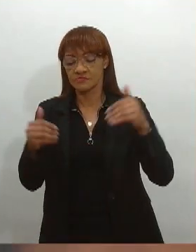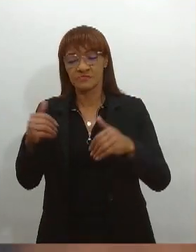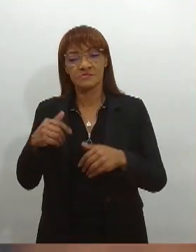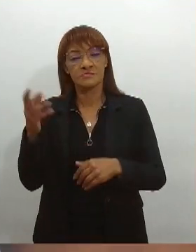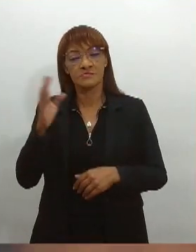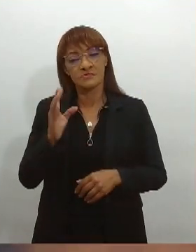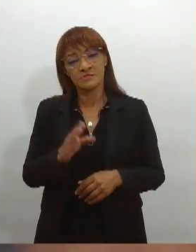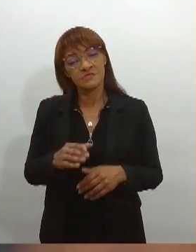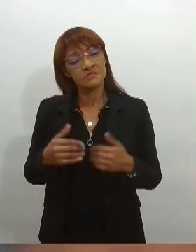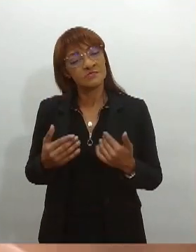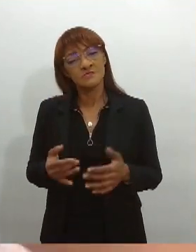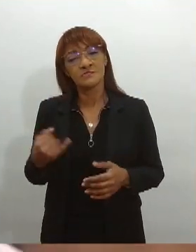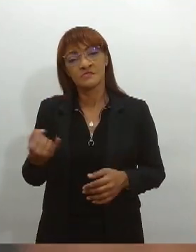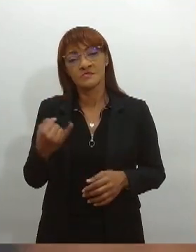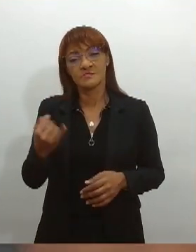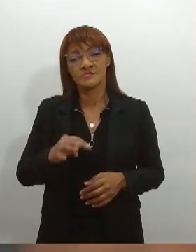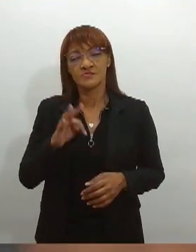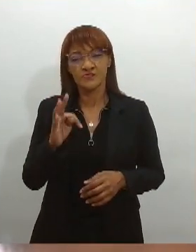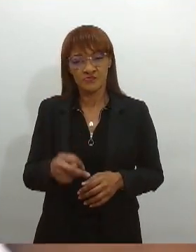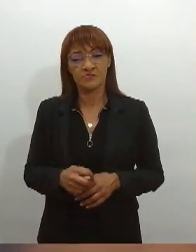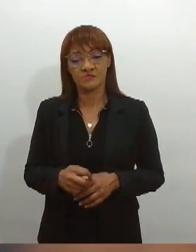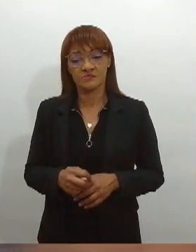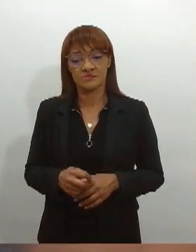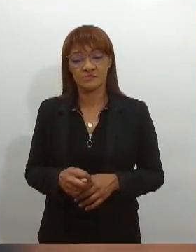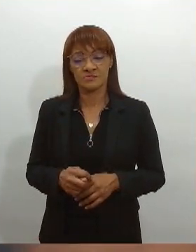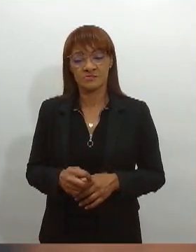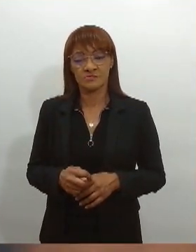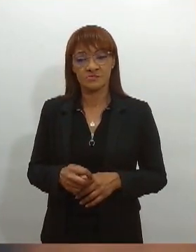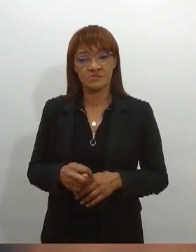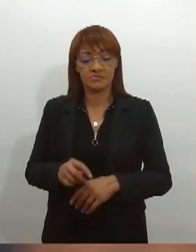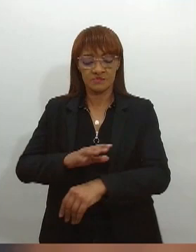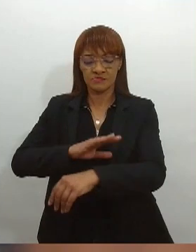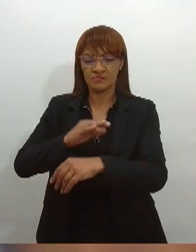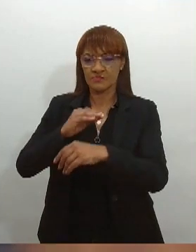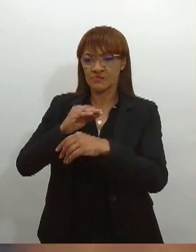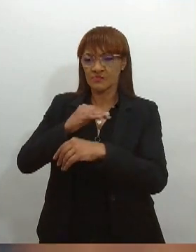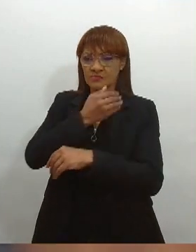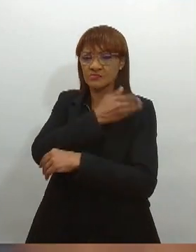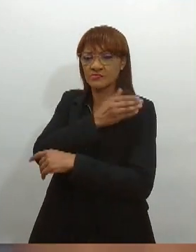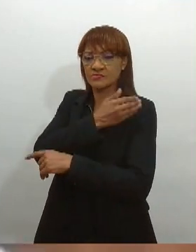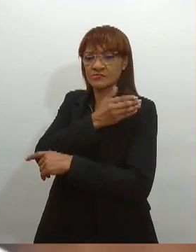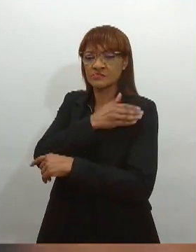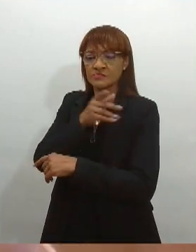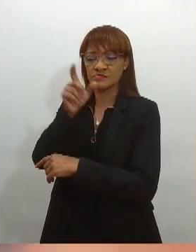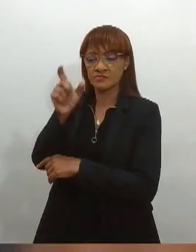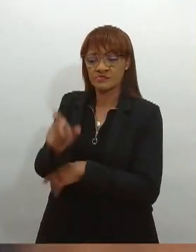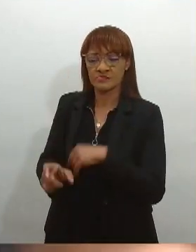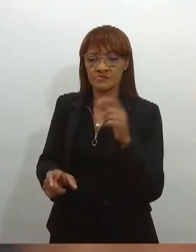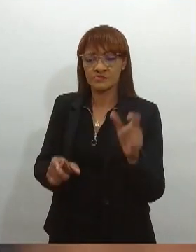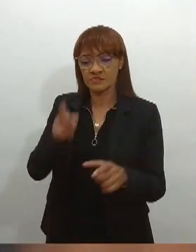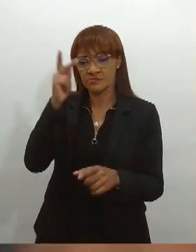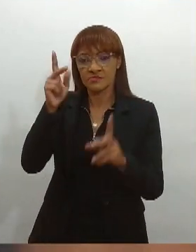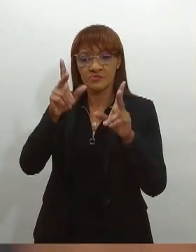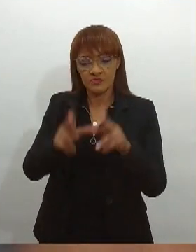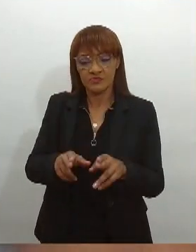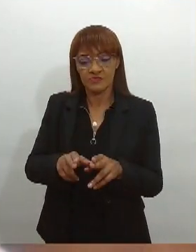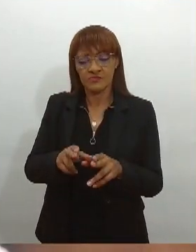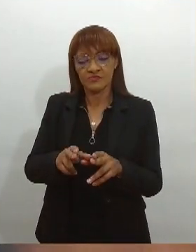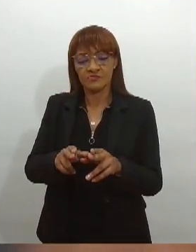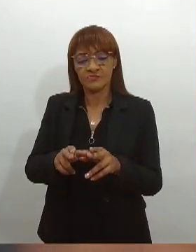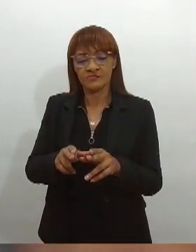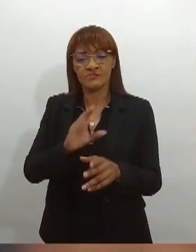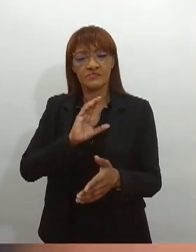essas condutas que tratam com discriminação o nosso semelhante pode ser considerada um crime. Inclusive, utilizando